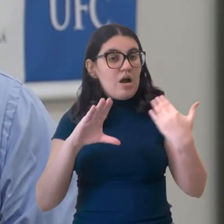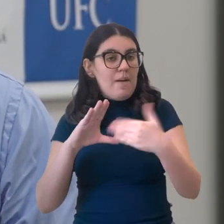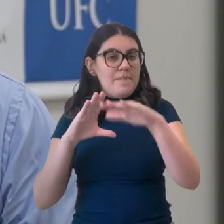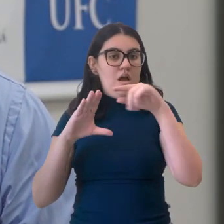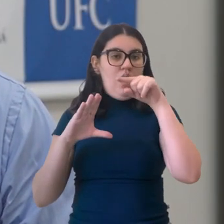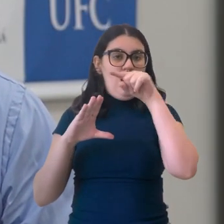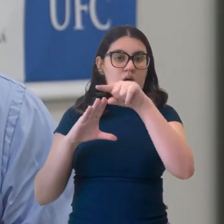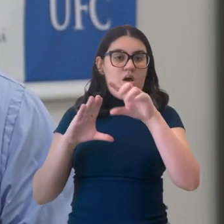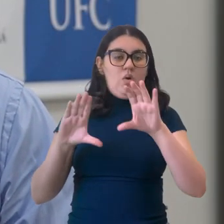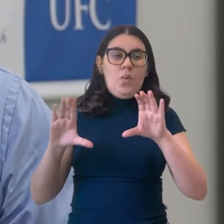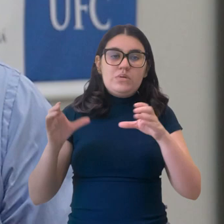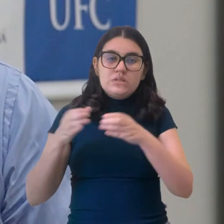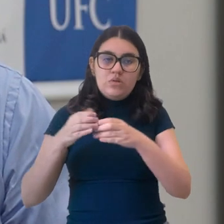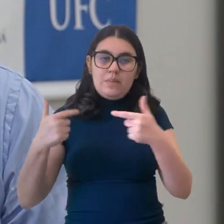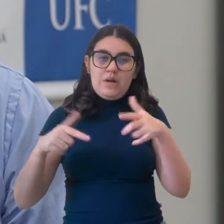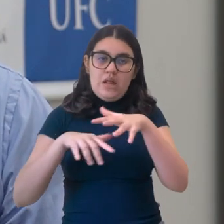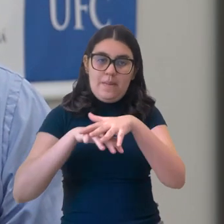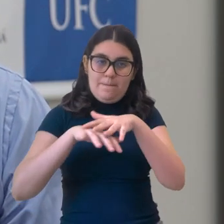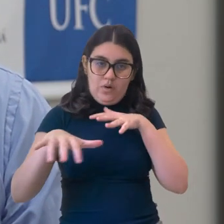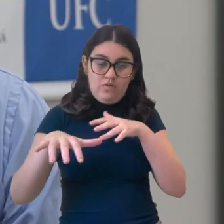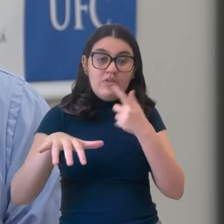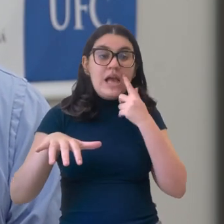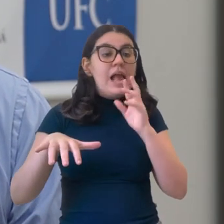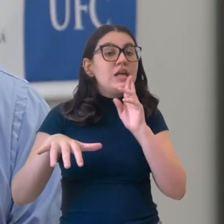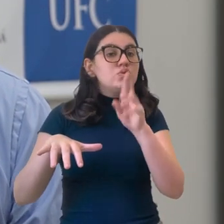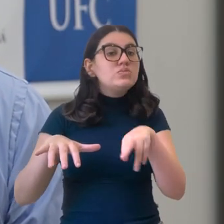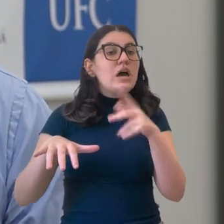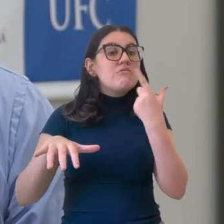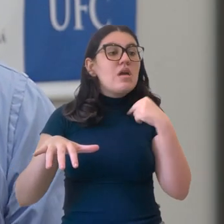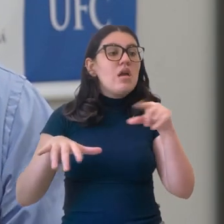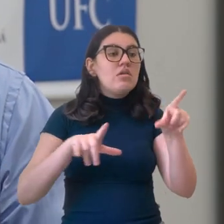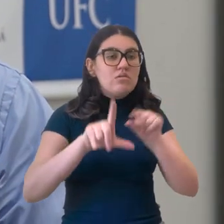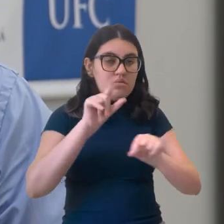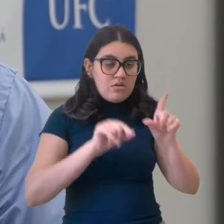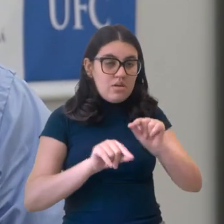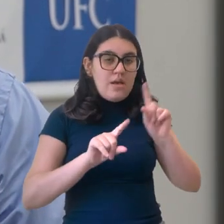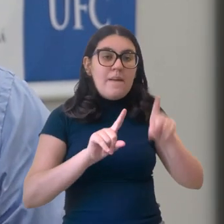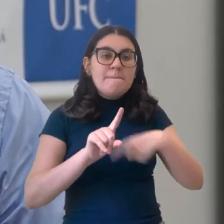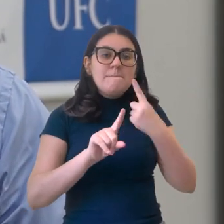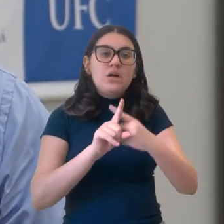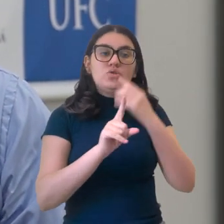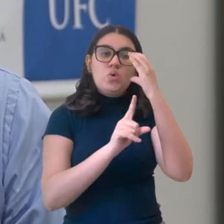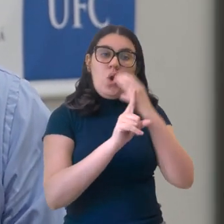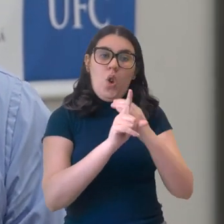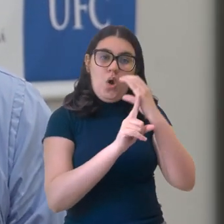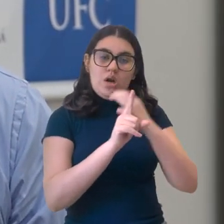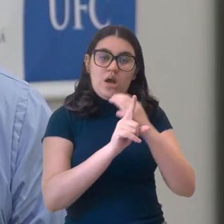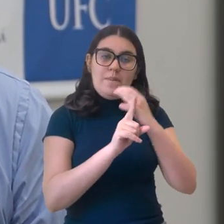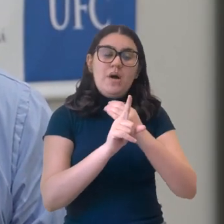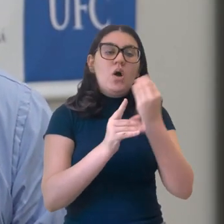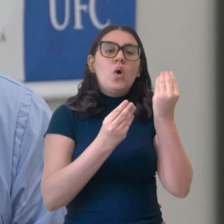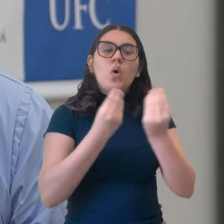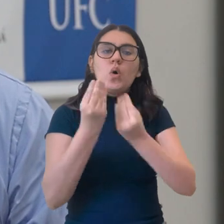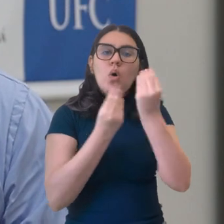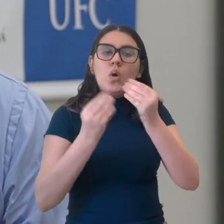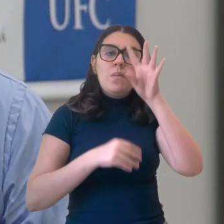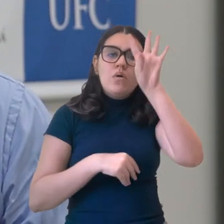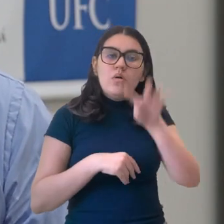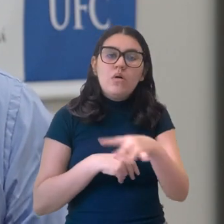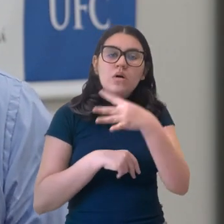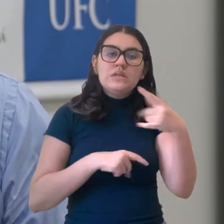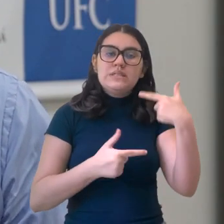comissão de teletrabalho os resultados desta seleção, bem como um cronograma de execução do